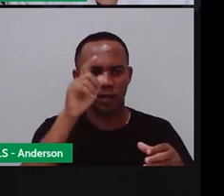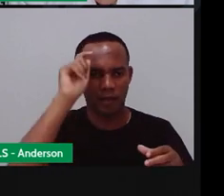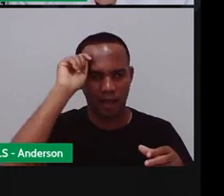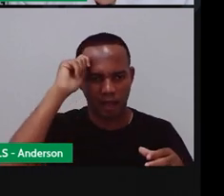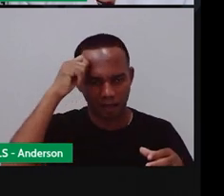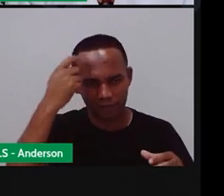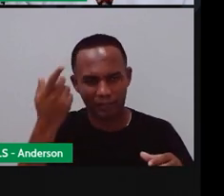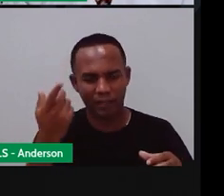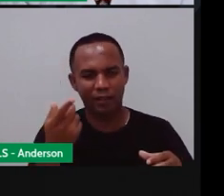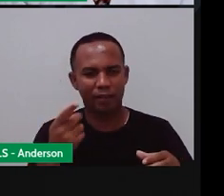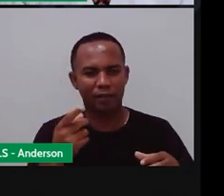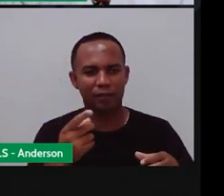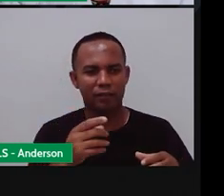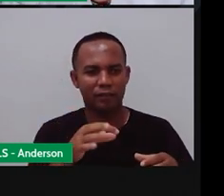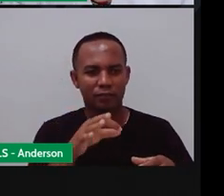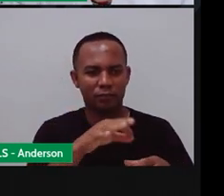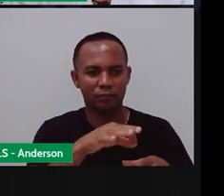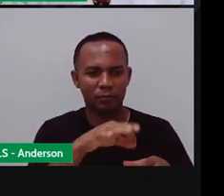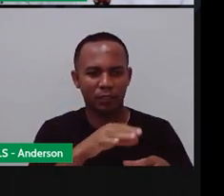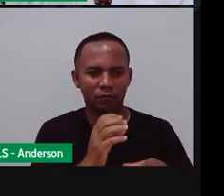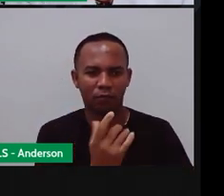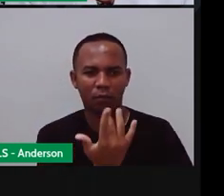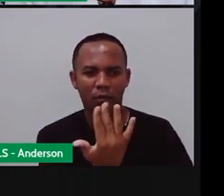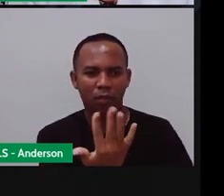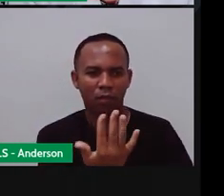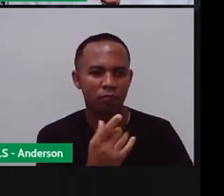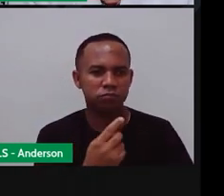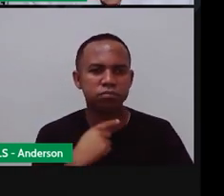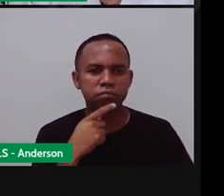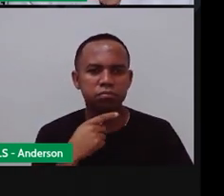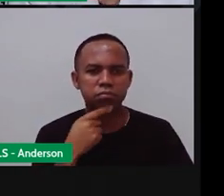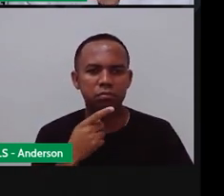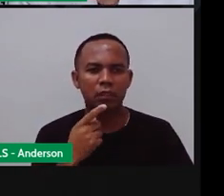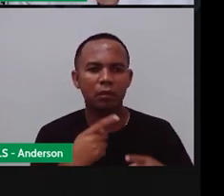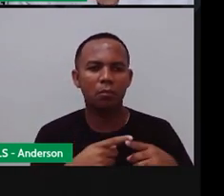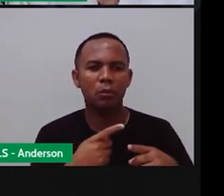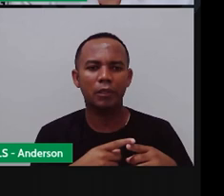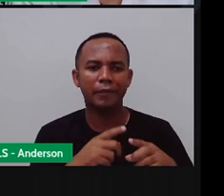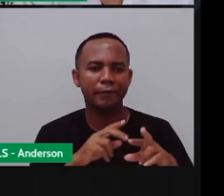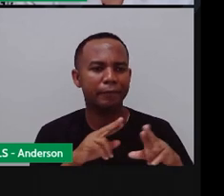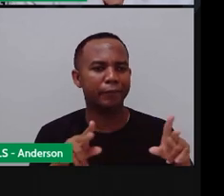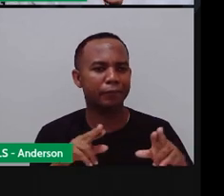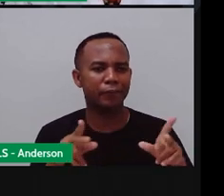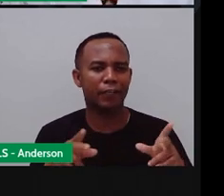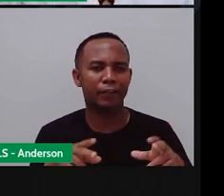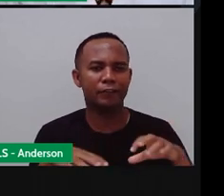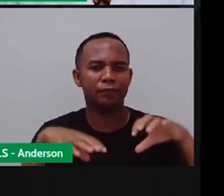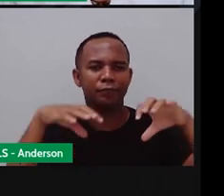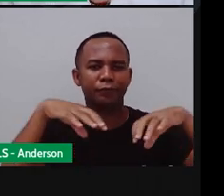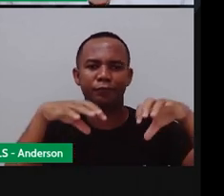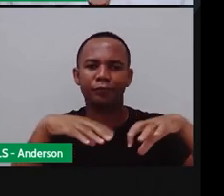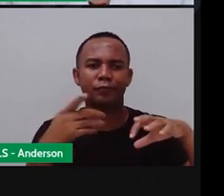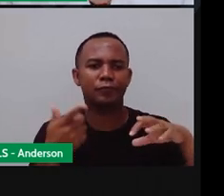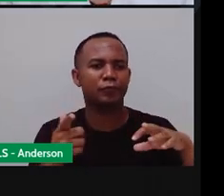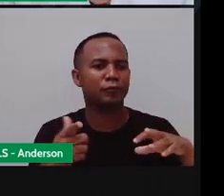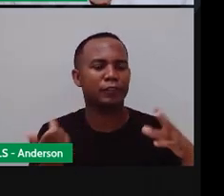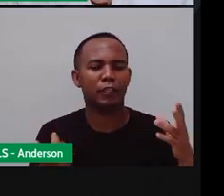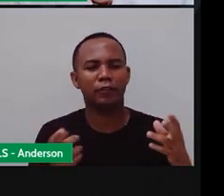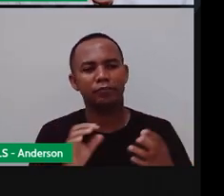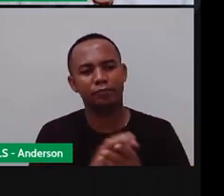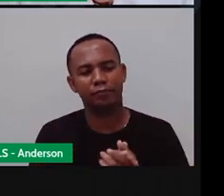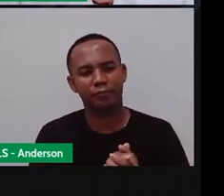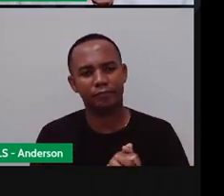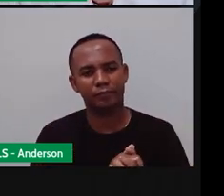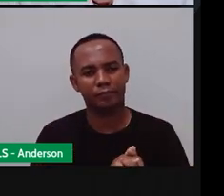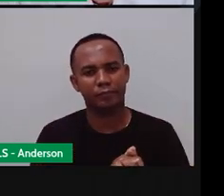desenvolveram aqui justamente por conta do que do clima não é isso bom e são